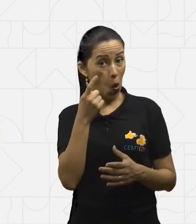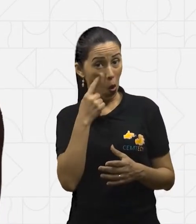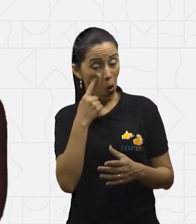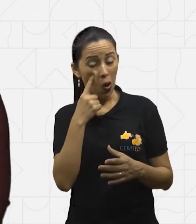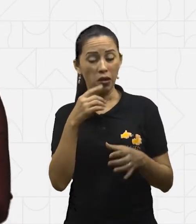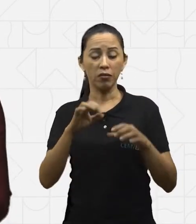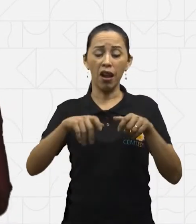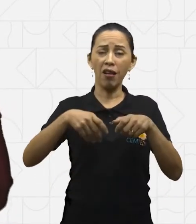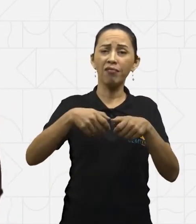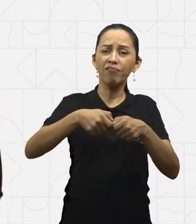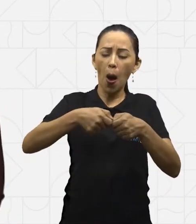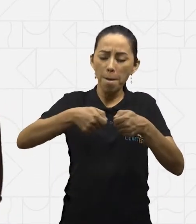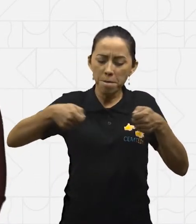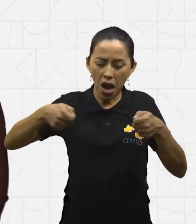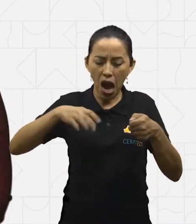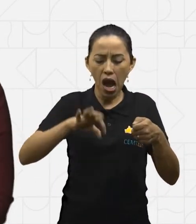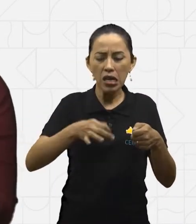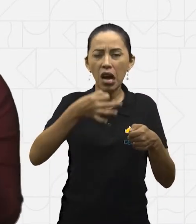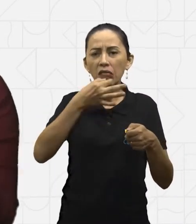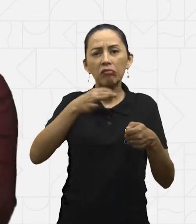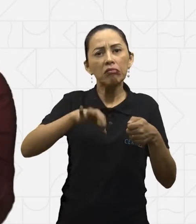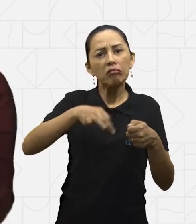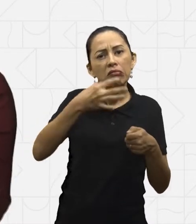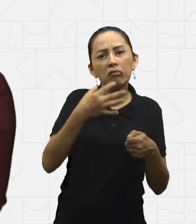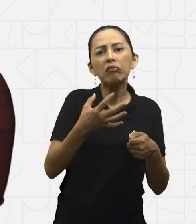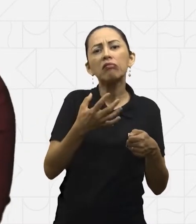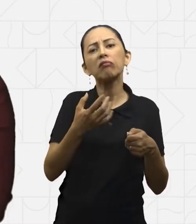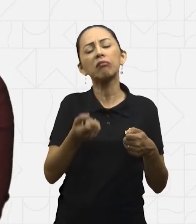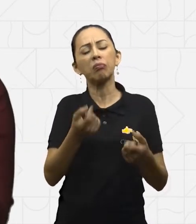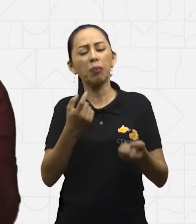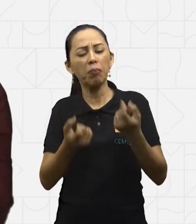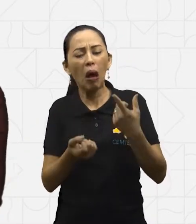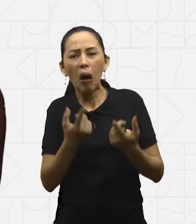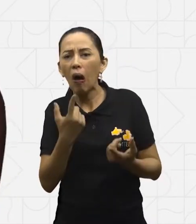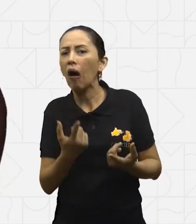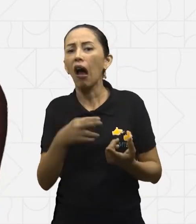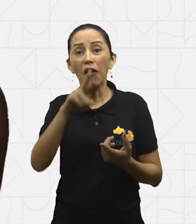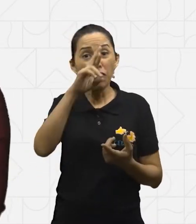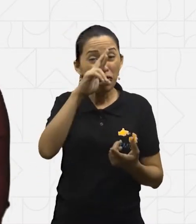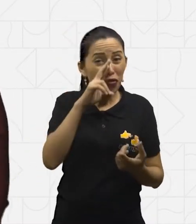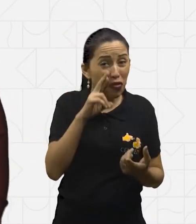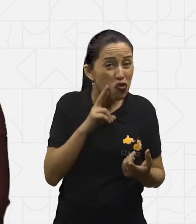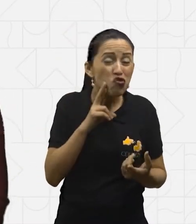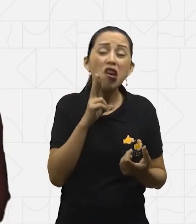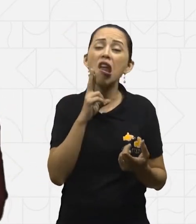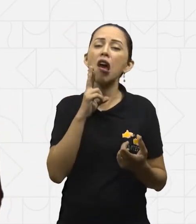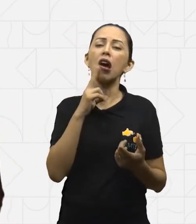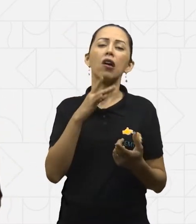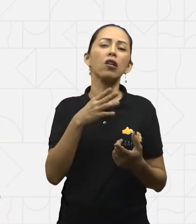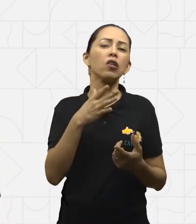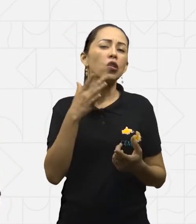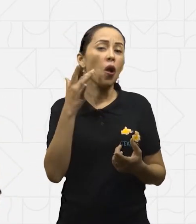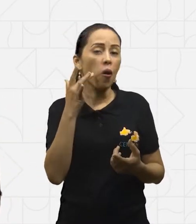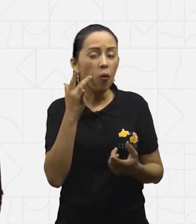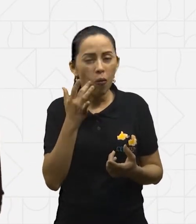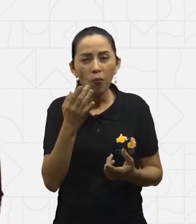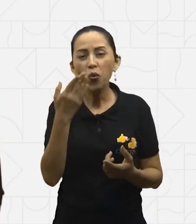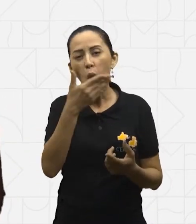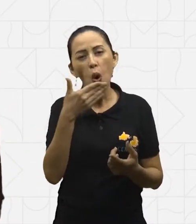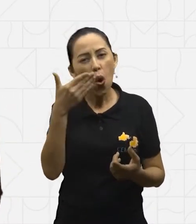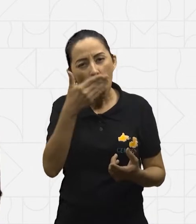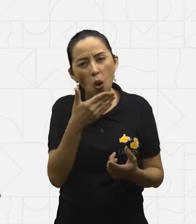industrializadas, refrigerante, balas, pirulitos, bombons. Esses alimentos